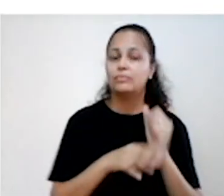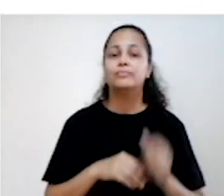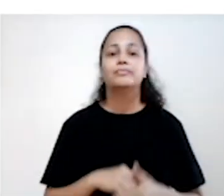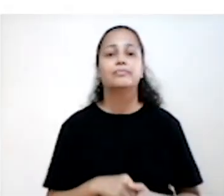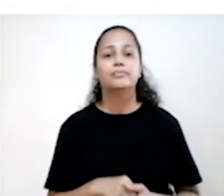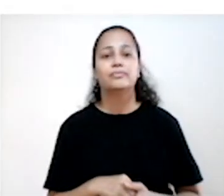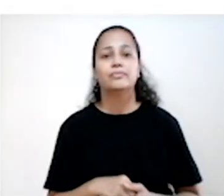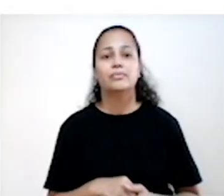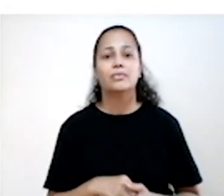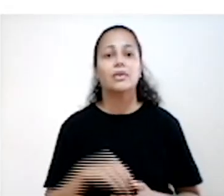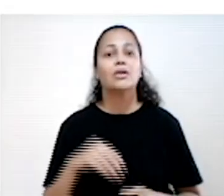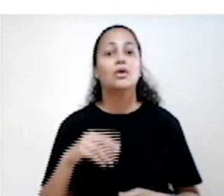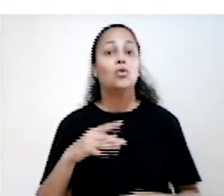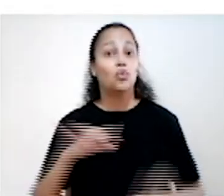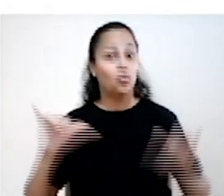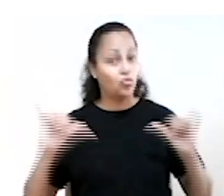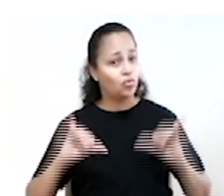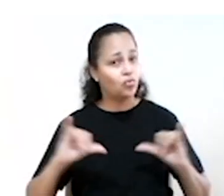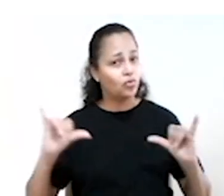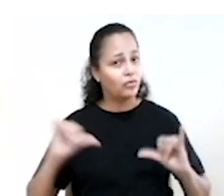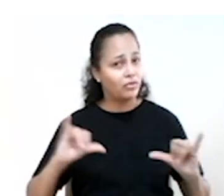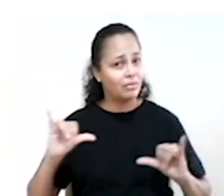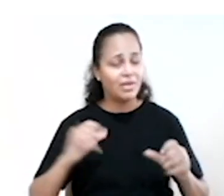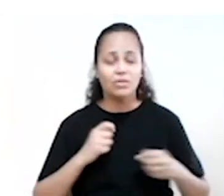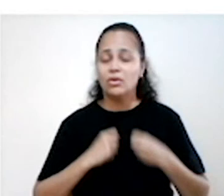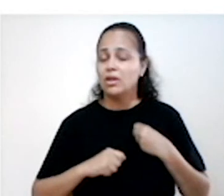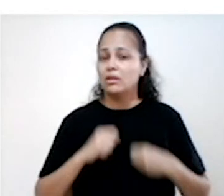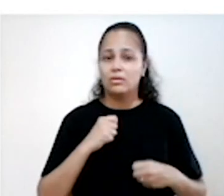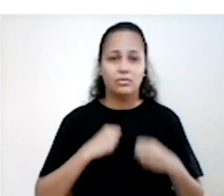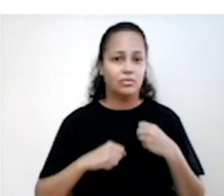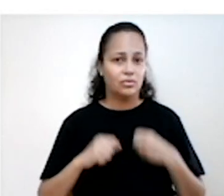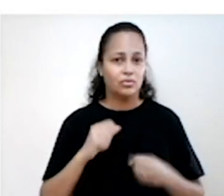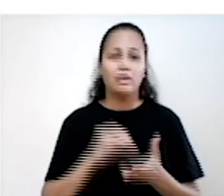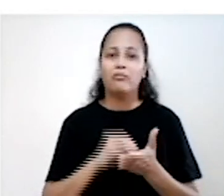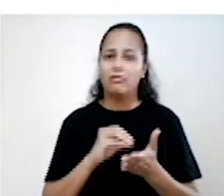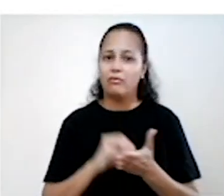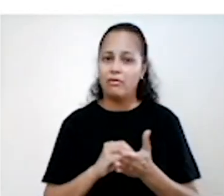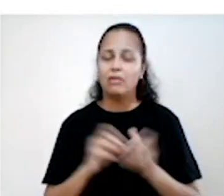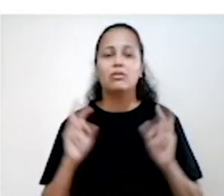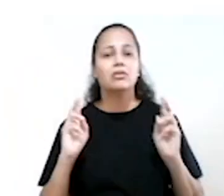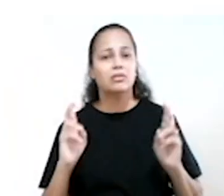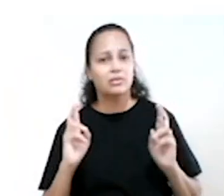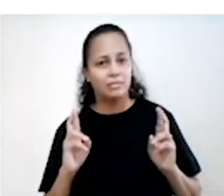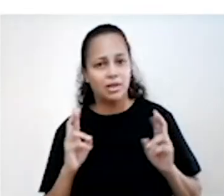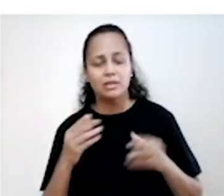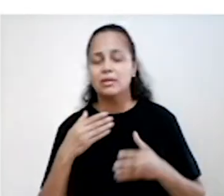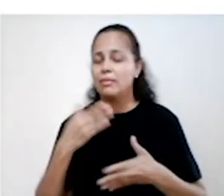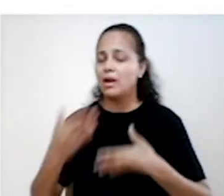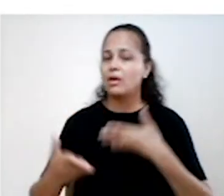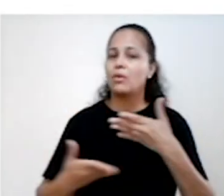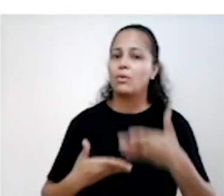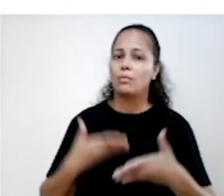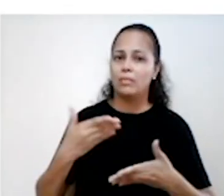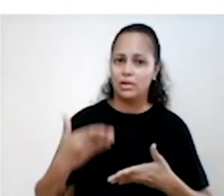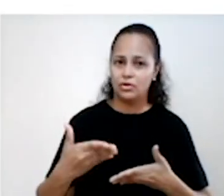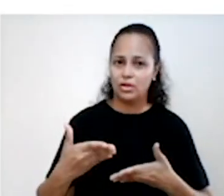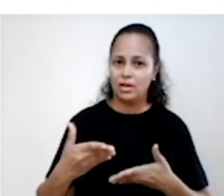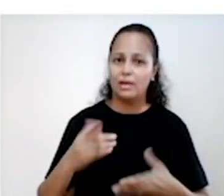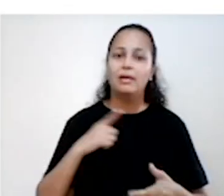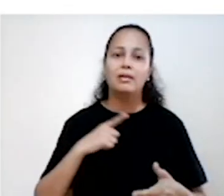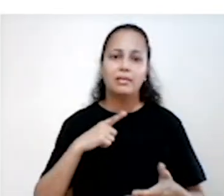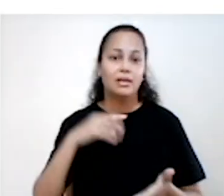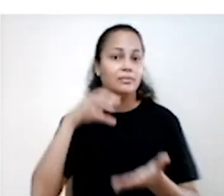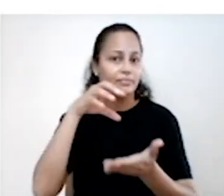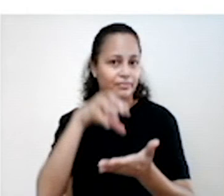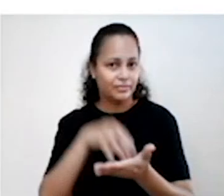de estar ali Seus sofrimentos, angústias e esperanças Ou que se sentir confortável a compartilhar Temos também o Centro de